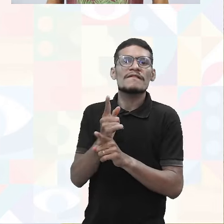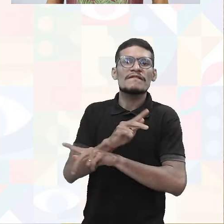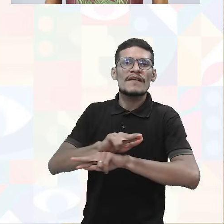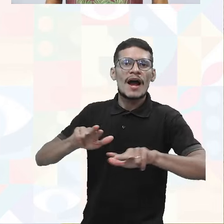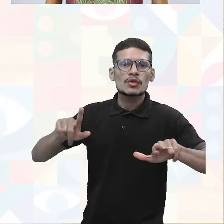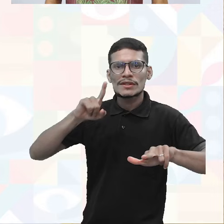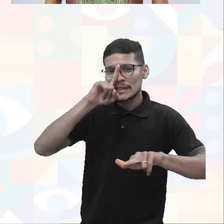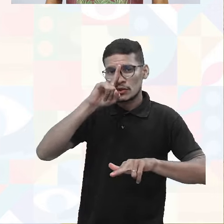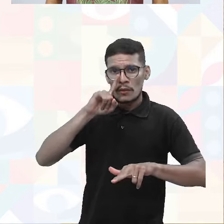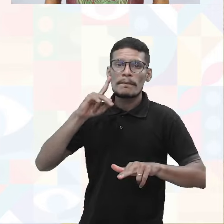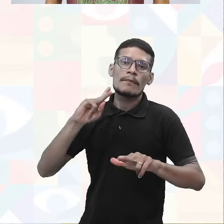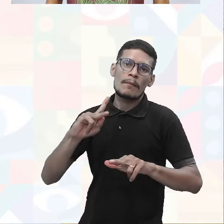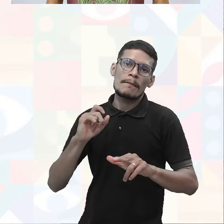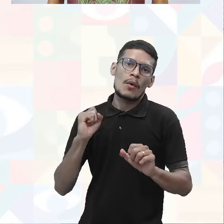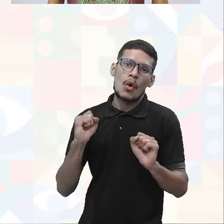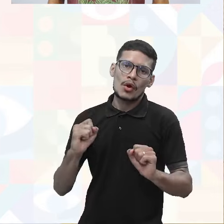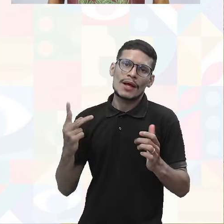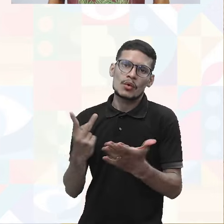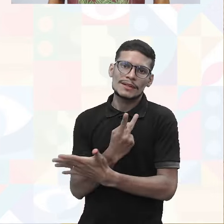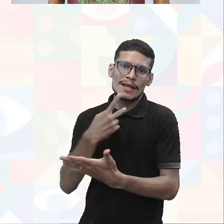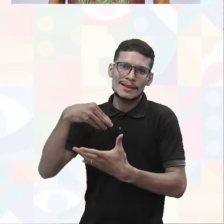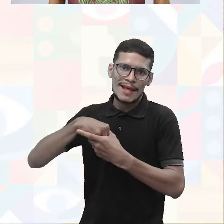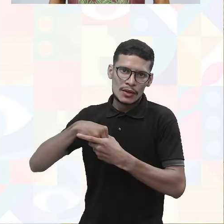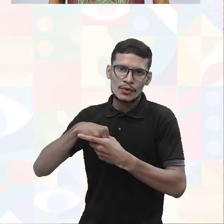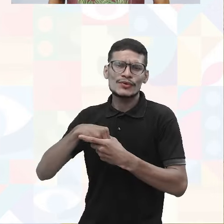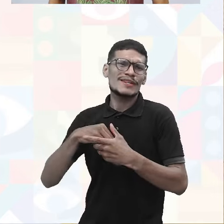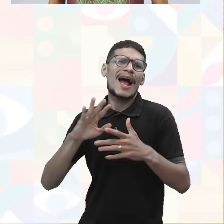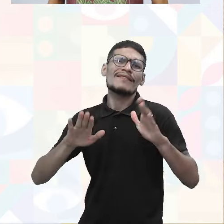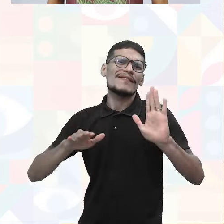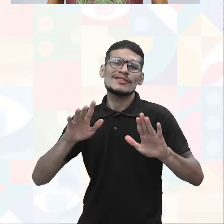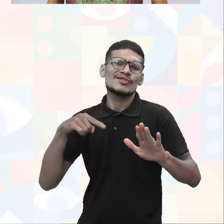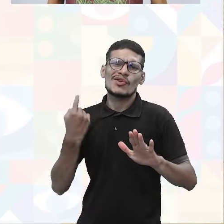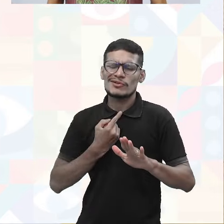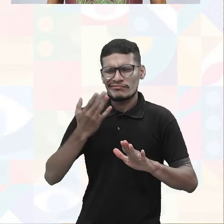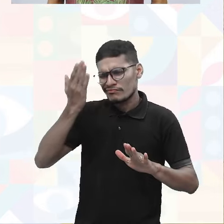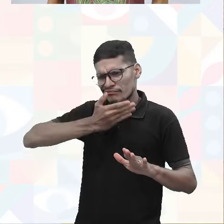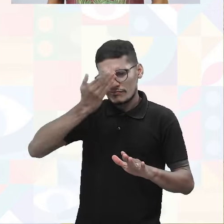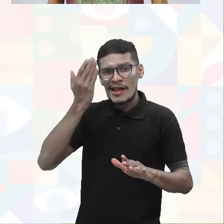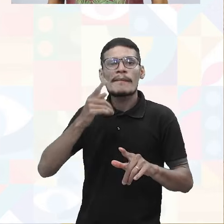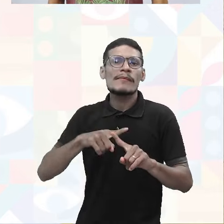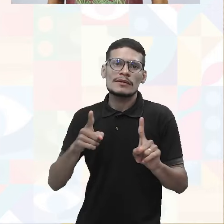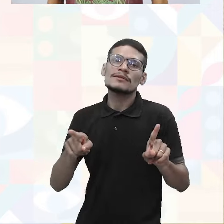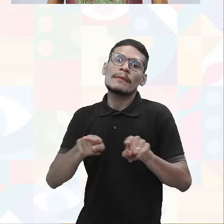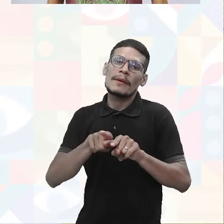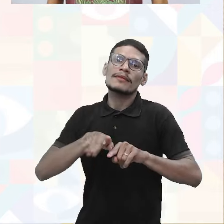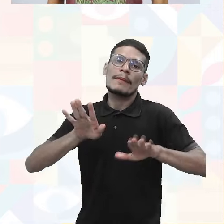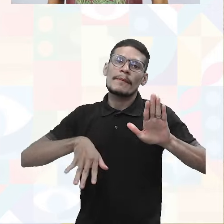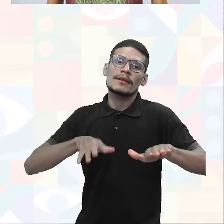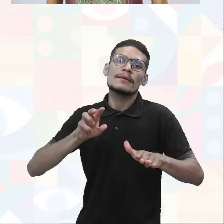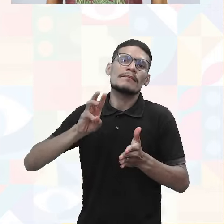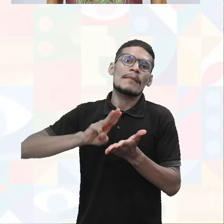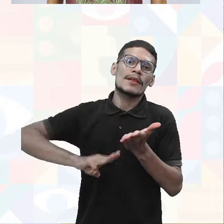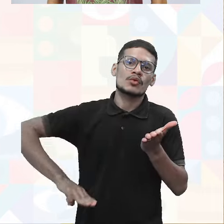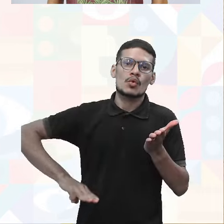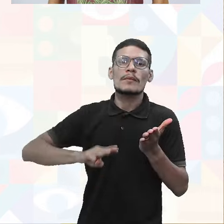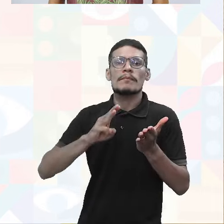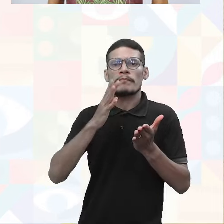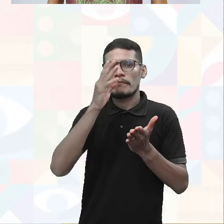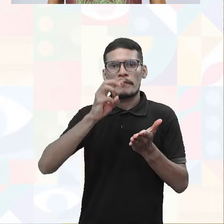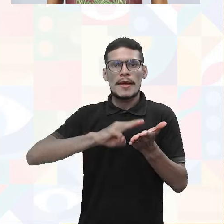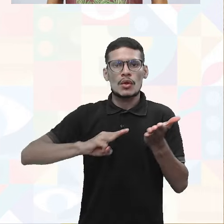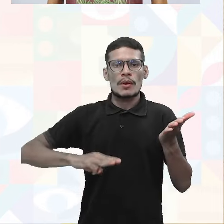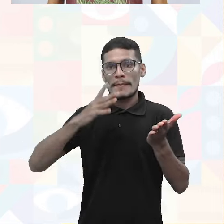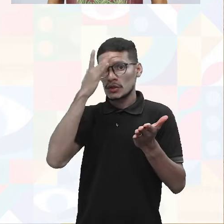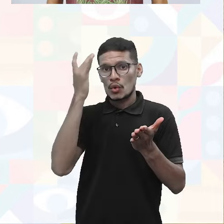nas atividades das quais às vezes podem estar passando despercebido e isso aí também vai depender do método que está sendo utilizado. Então por isso que é bom sempre a